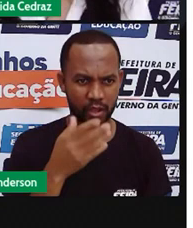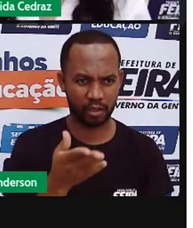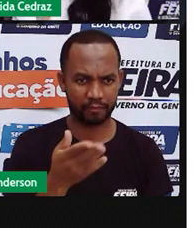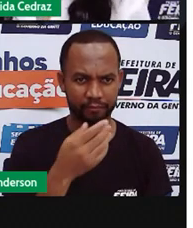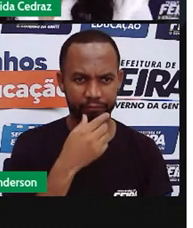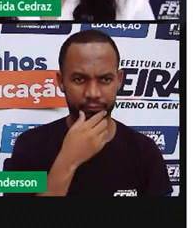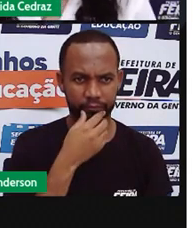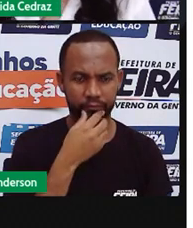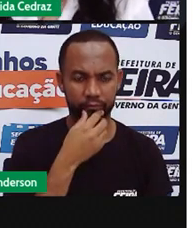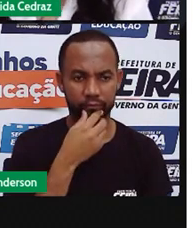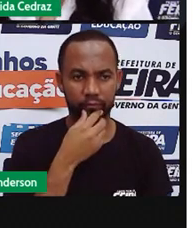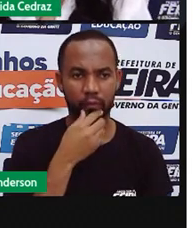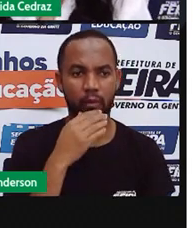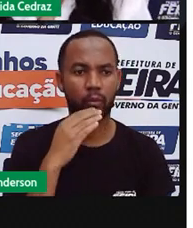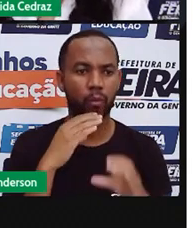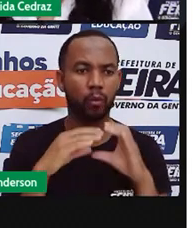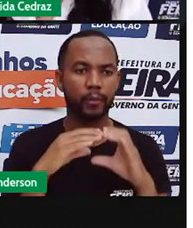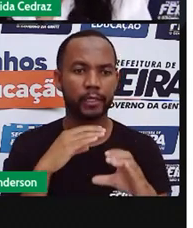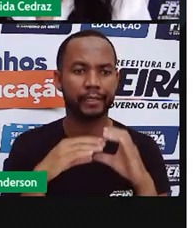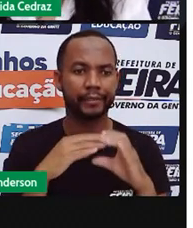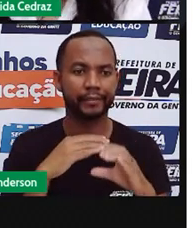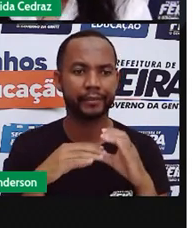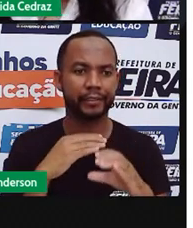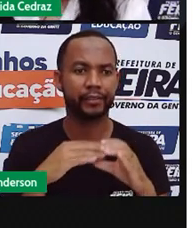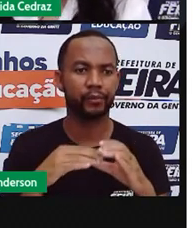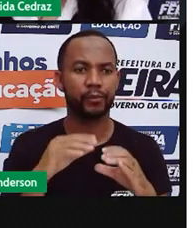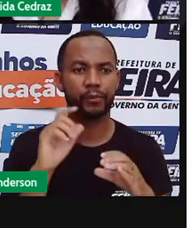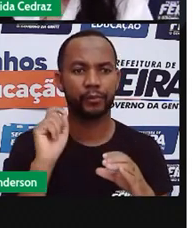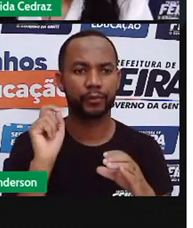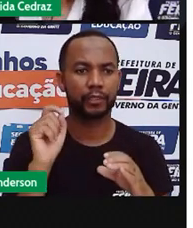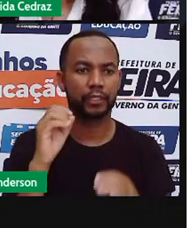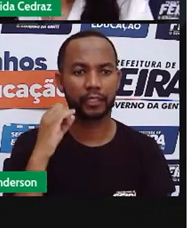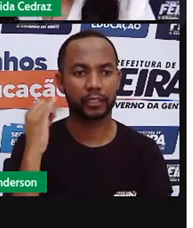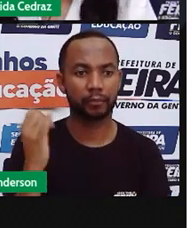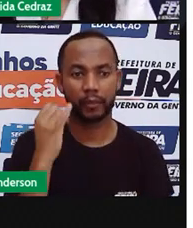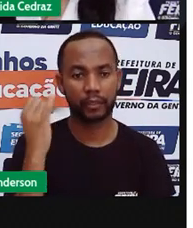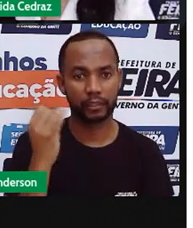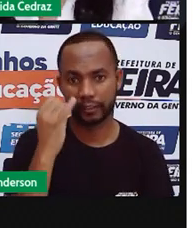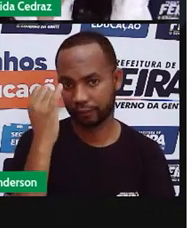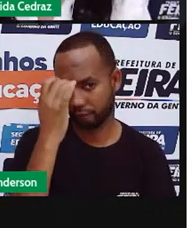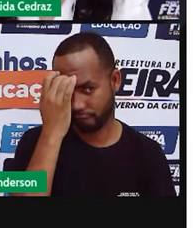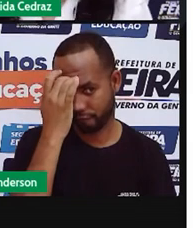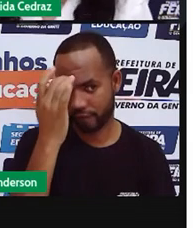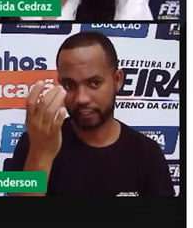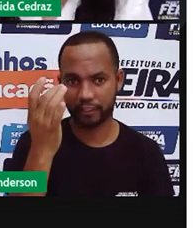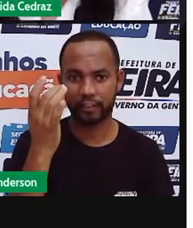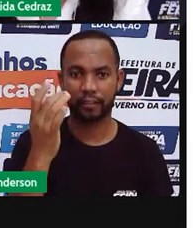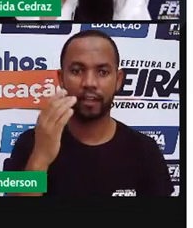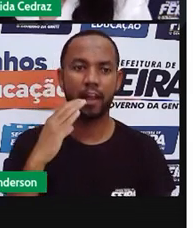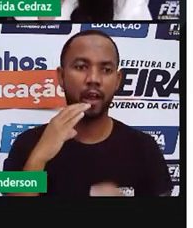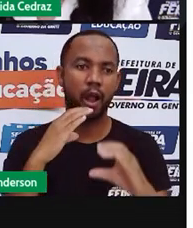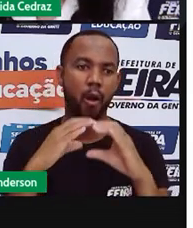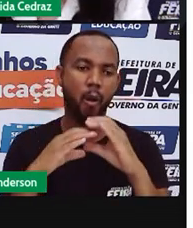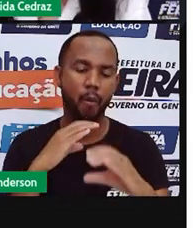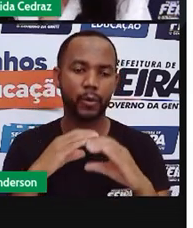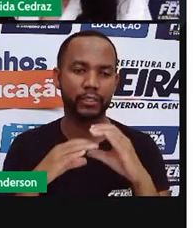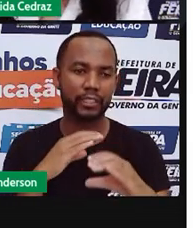Os meios de comunicação servem para facilitar a comunicação,